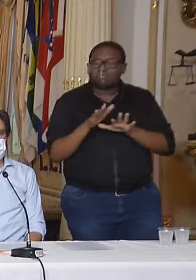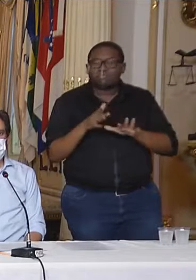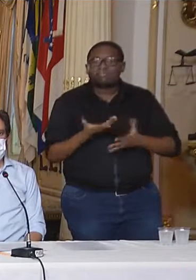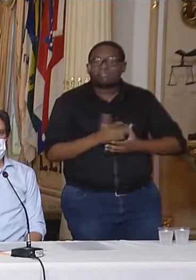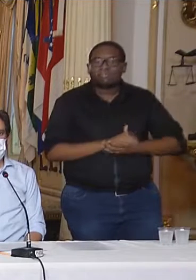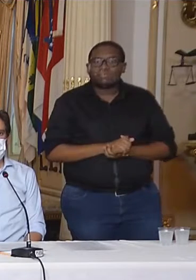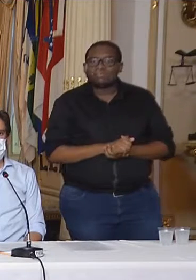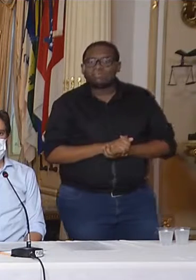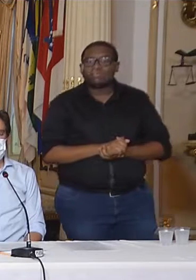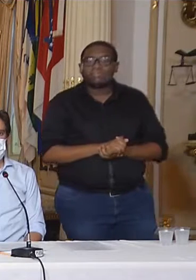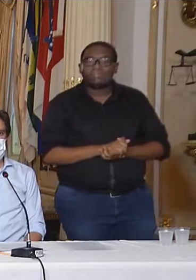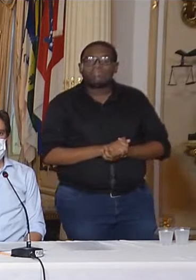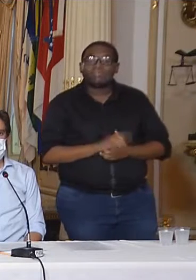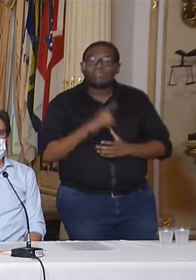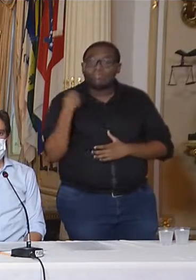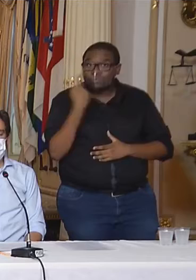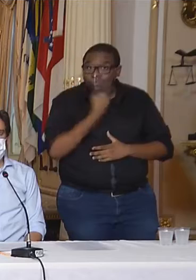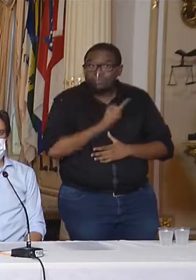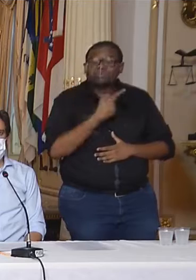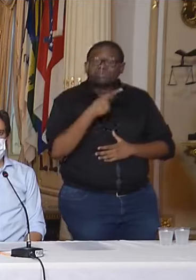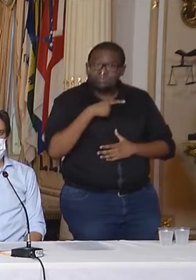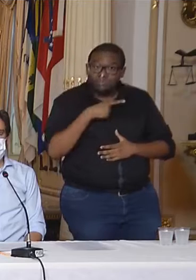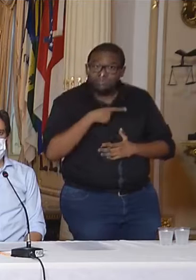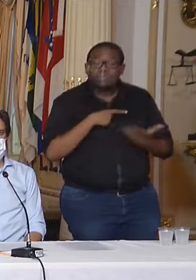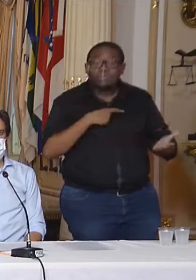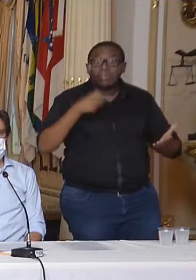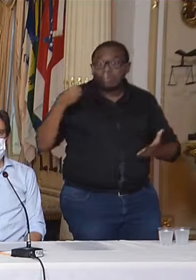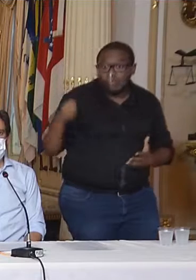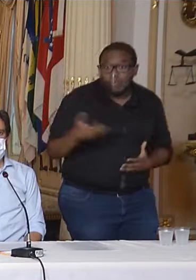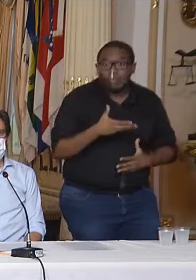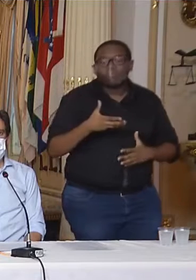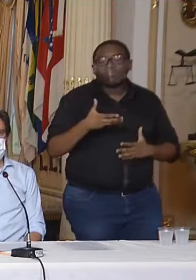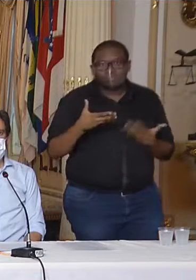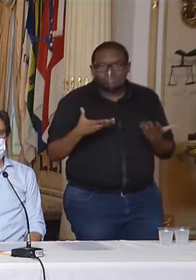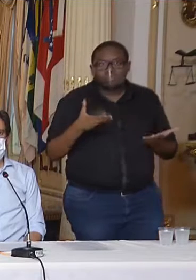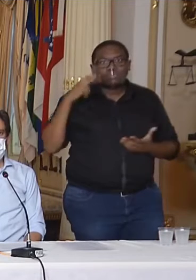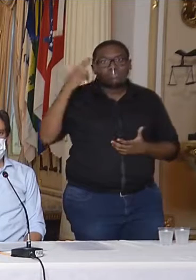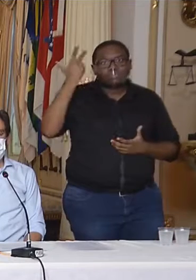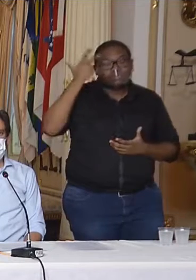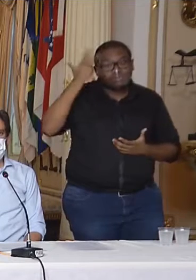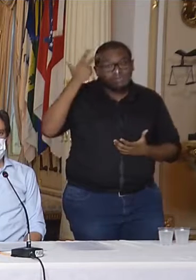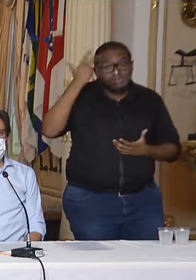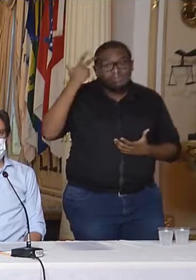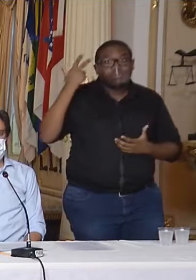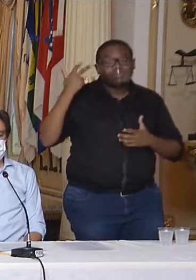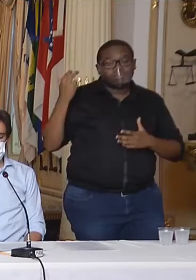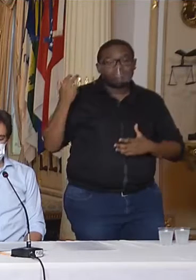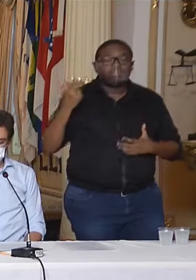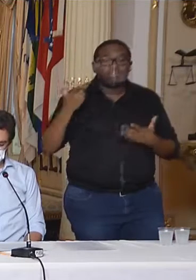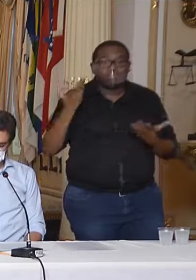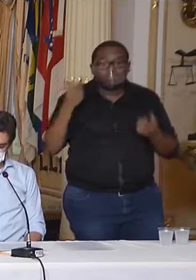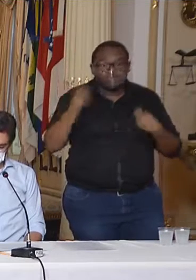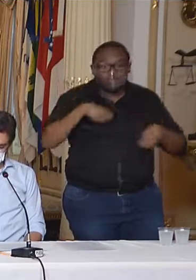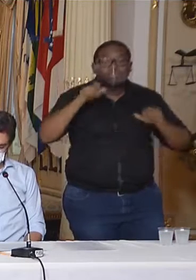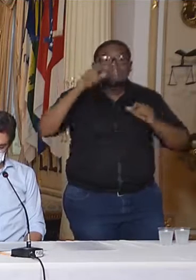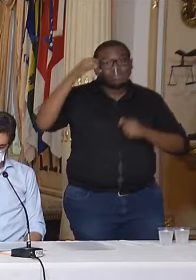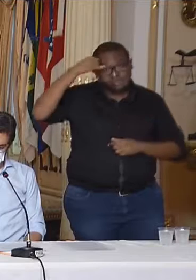indicadores. Estamos tendo uma volta ao novo normal e é fundamental evitar